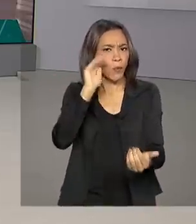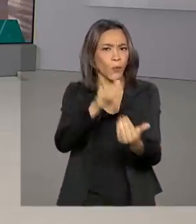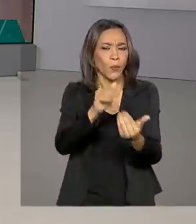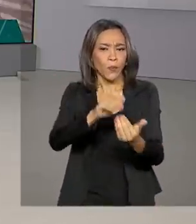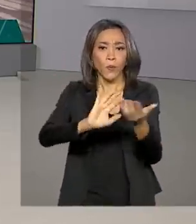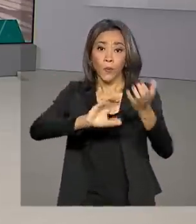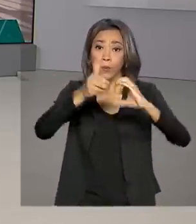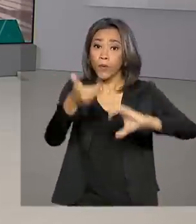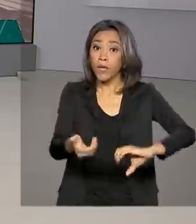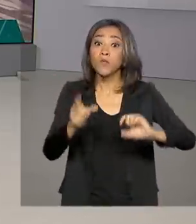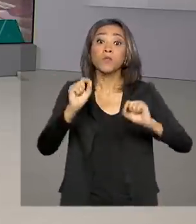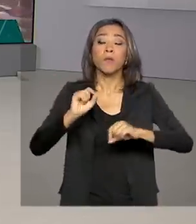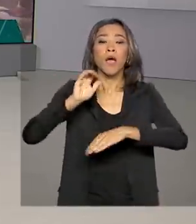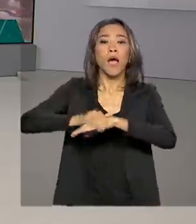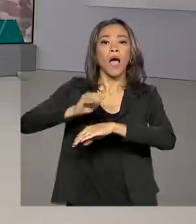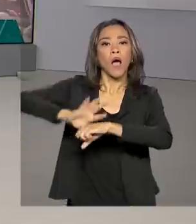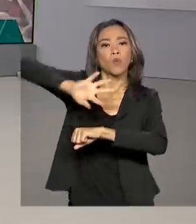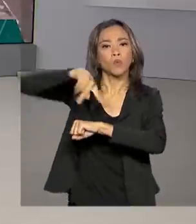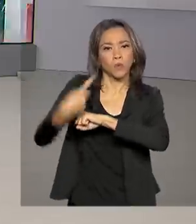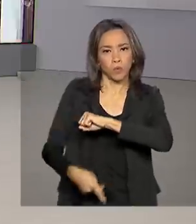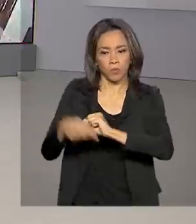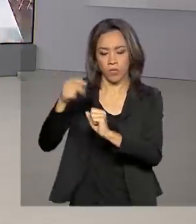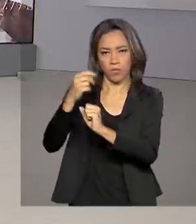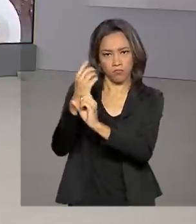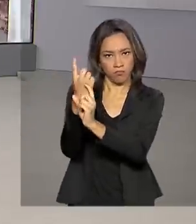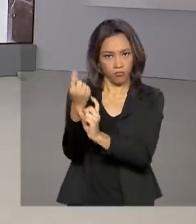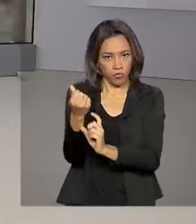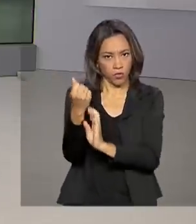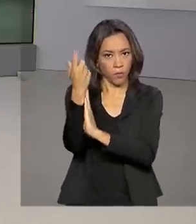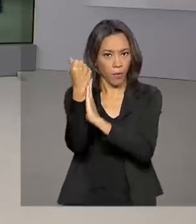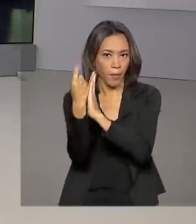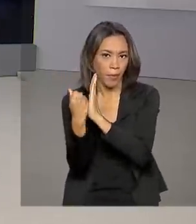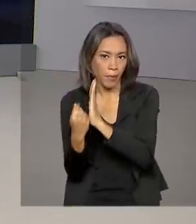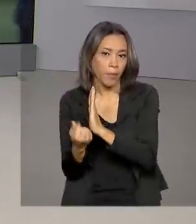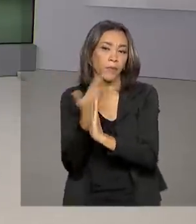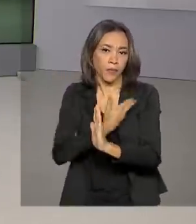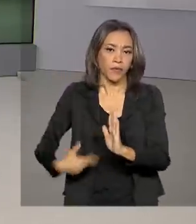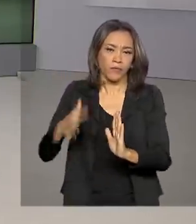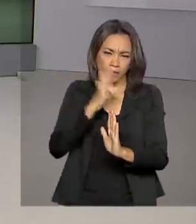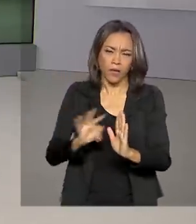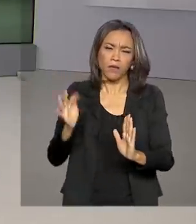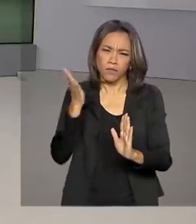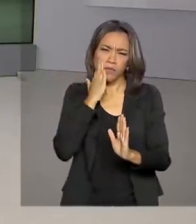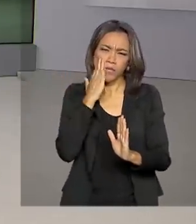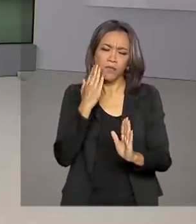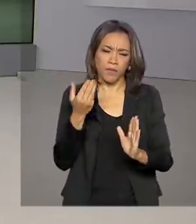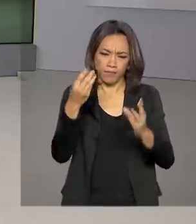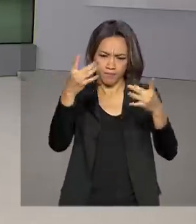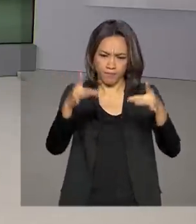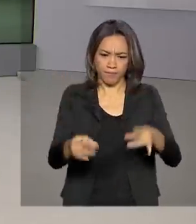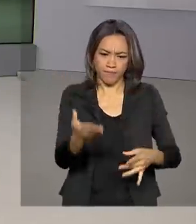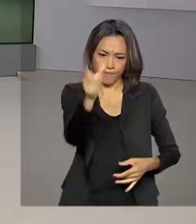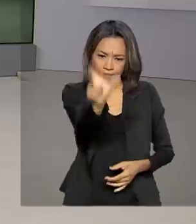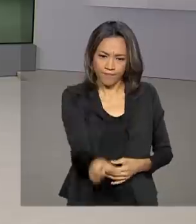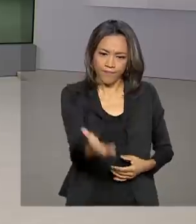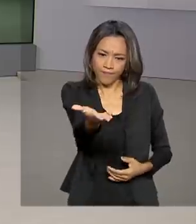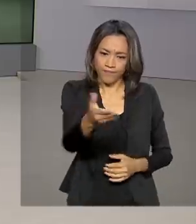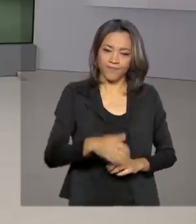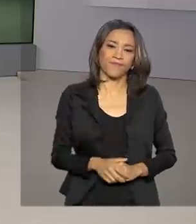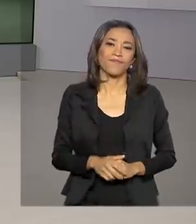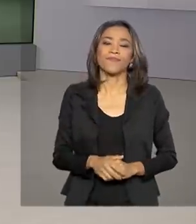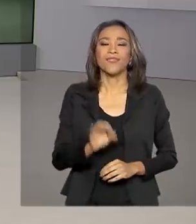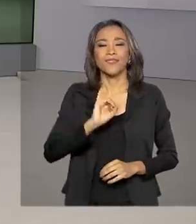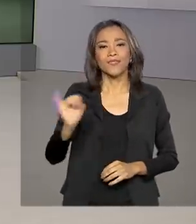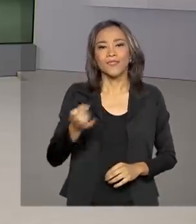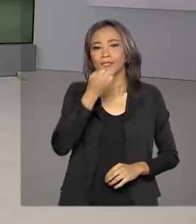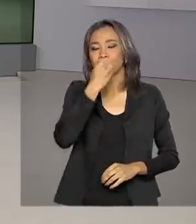autonomia sobre uma parte do orçamento da União. Vamos saber os detalhes então com Glauco de Queiroz. Oi Glauco, bom dia. Olá, bom